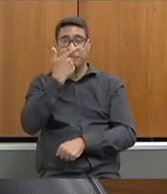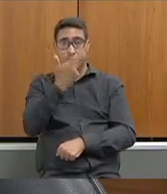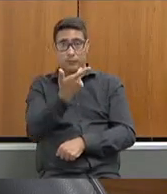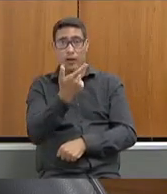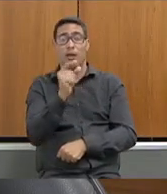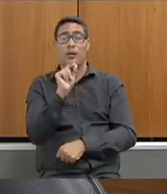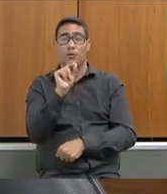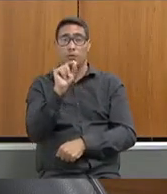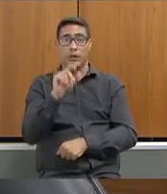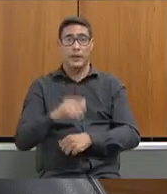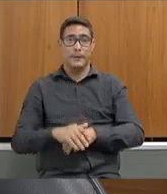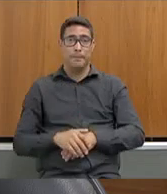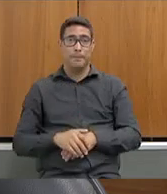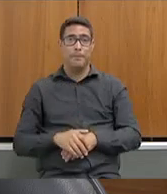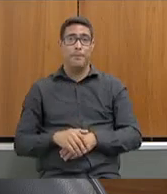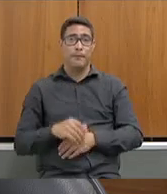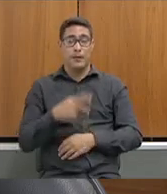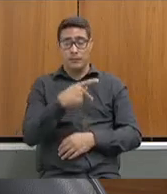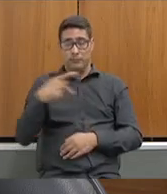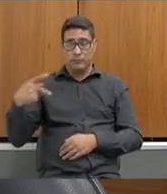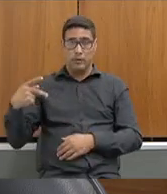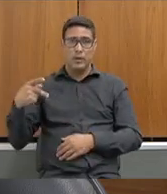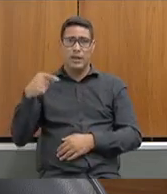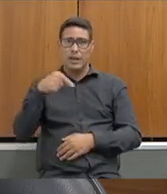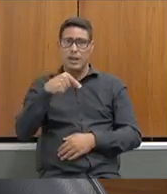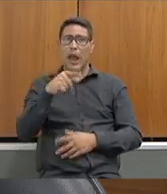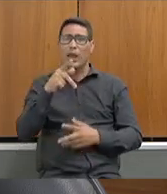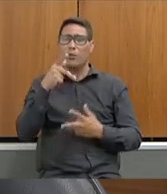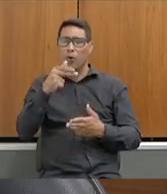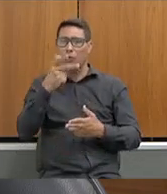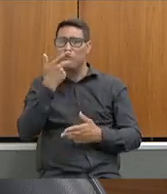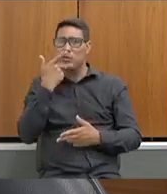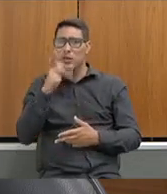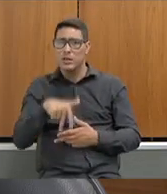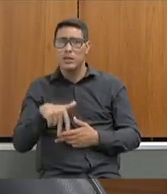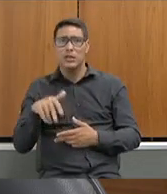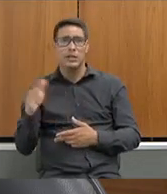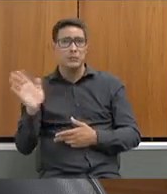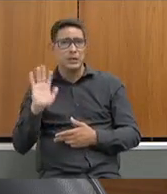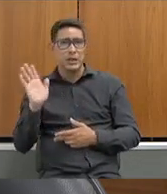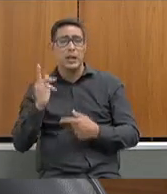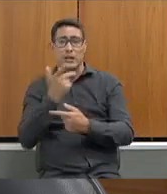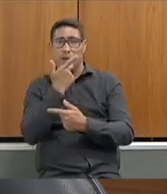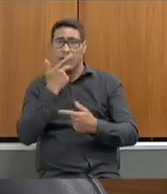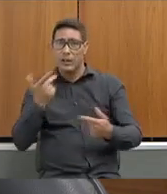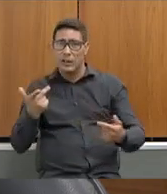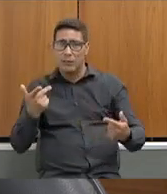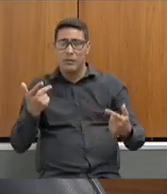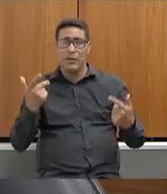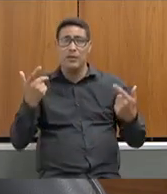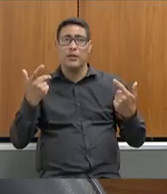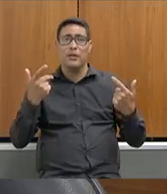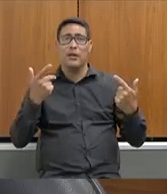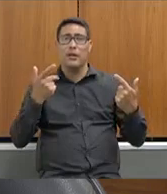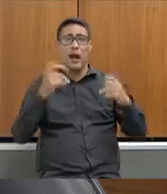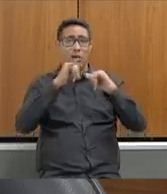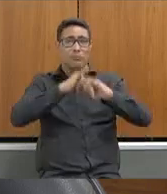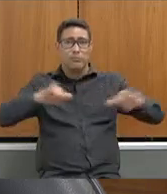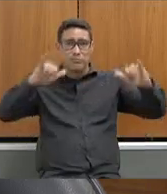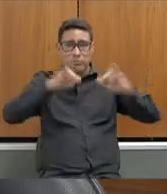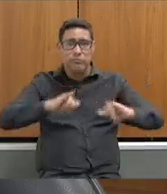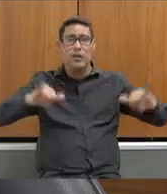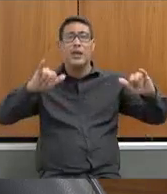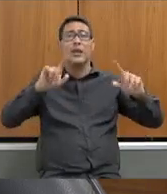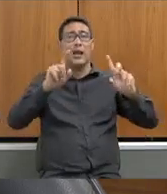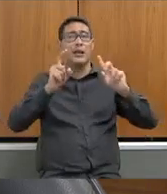presidente, que em clima de despedida, eu tenho deixado aqui as minhas manifestações em cada reunião